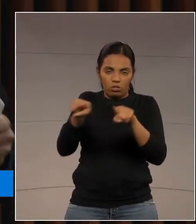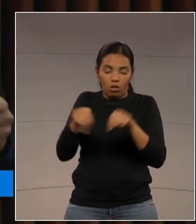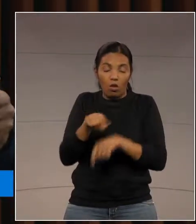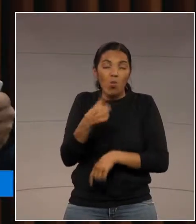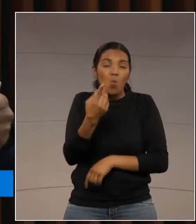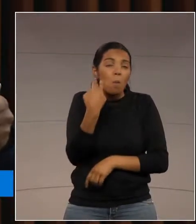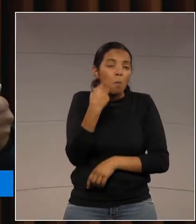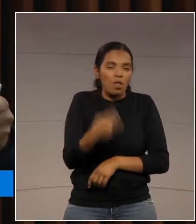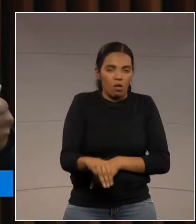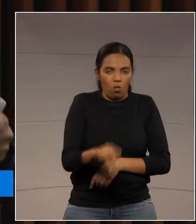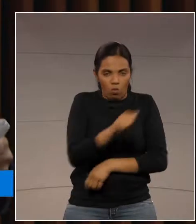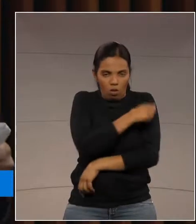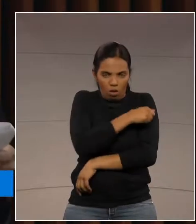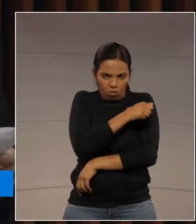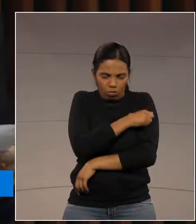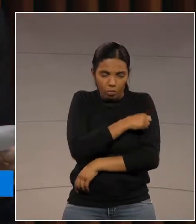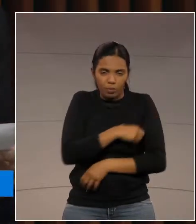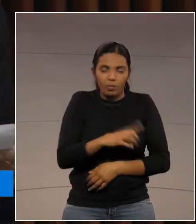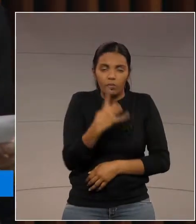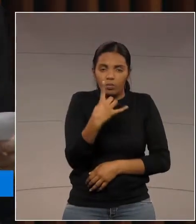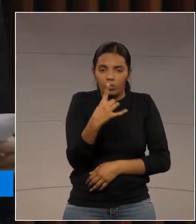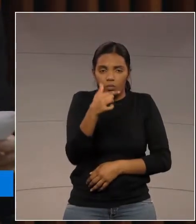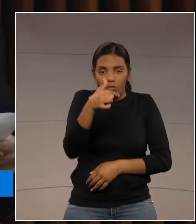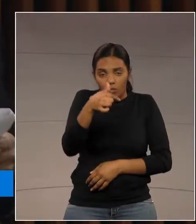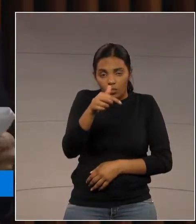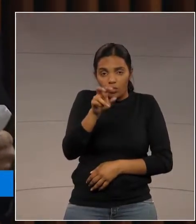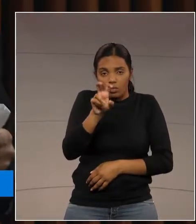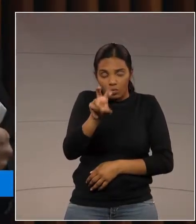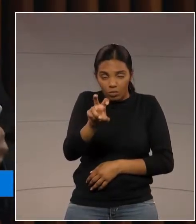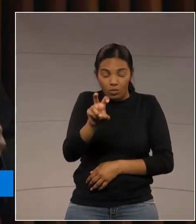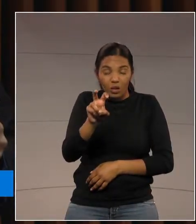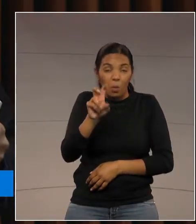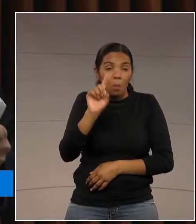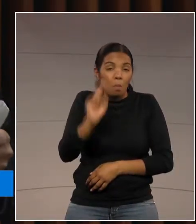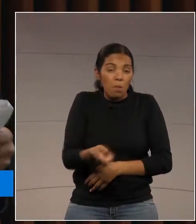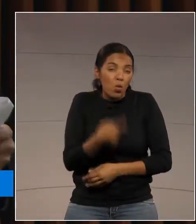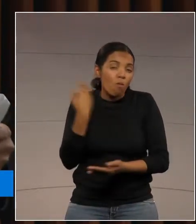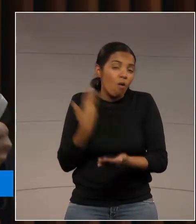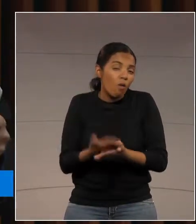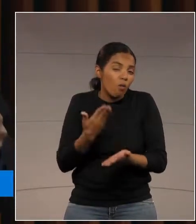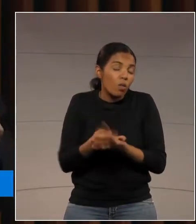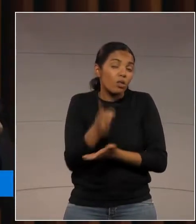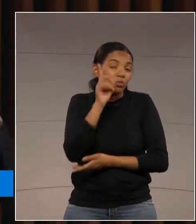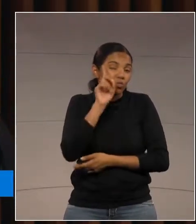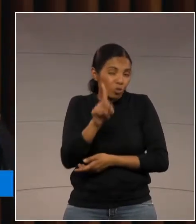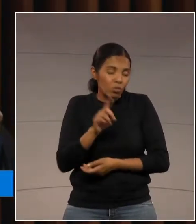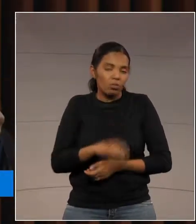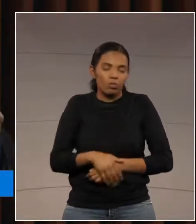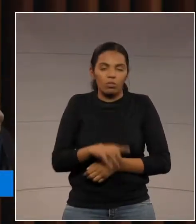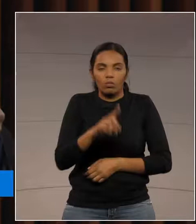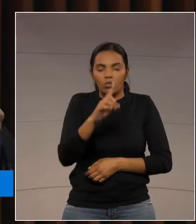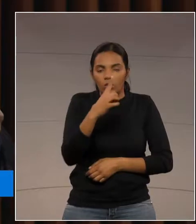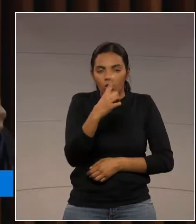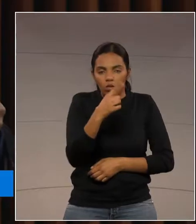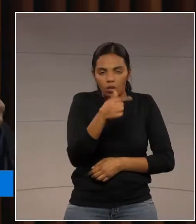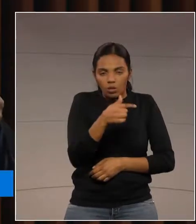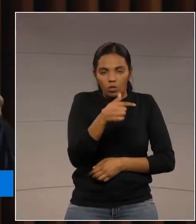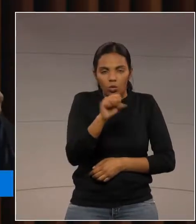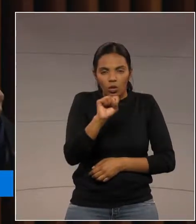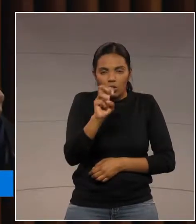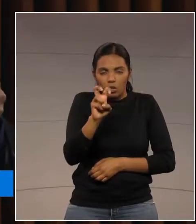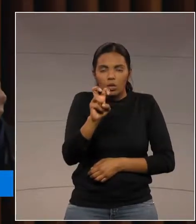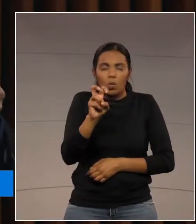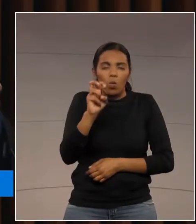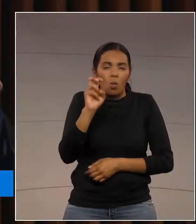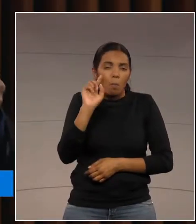alunos. 175 mil aulas por dia, 875 mil aulas por semana,